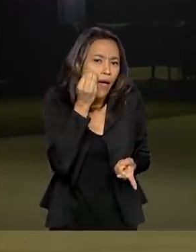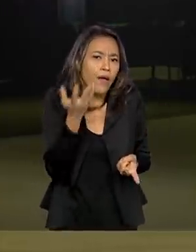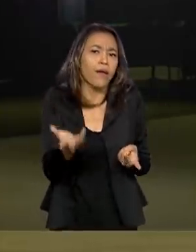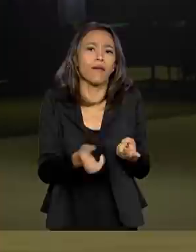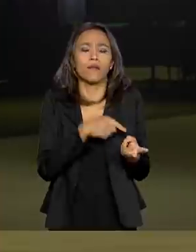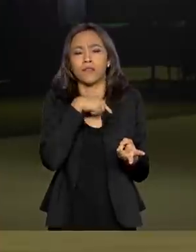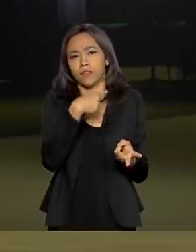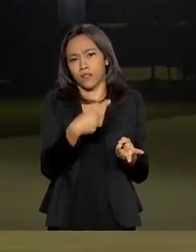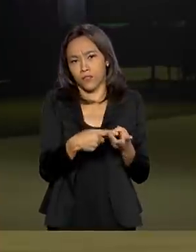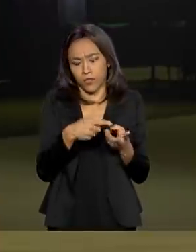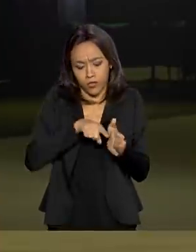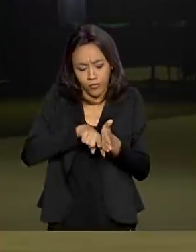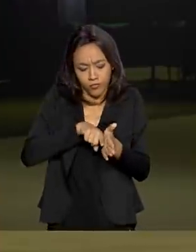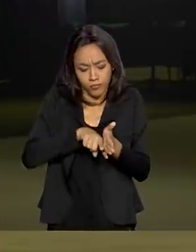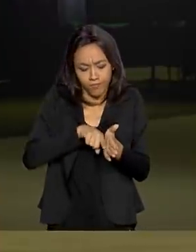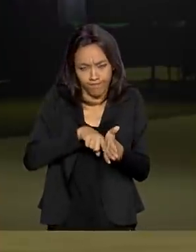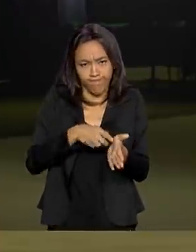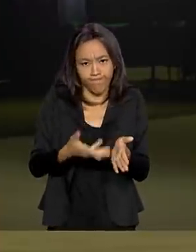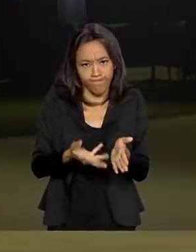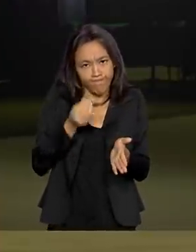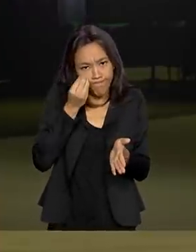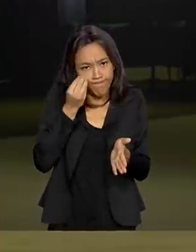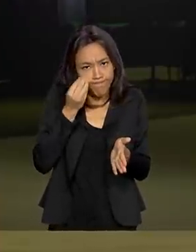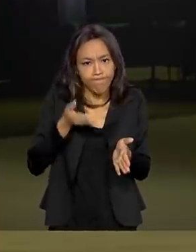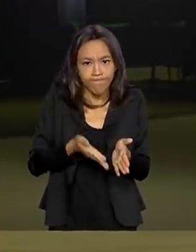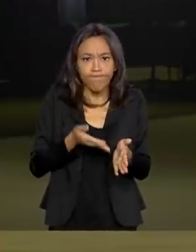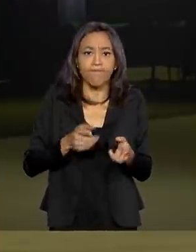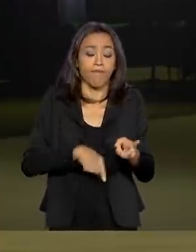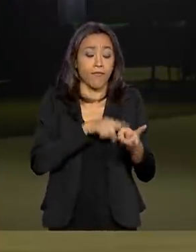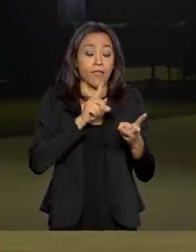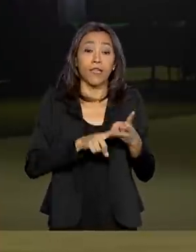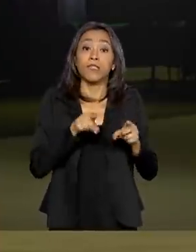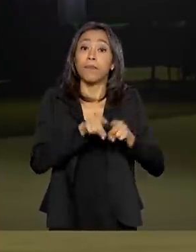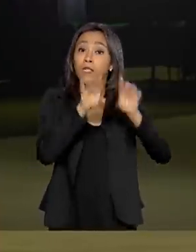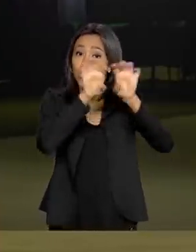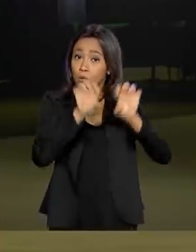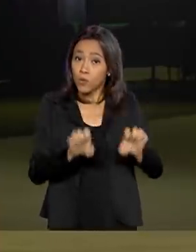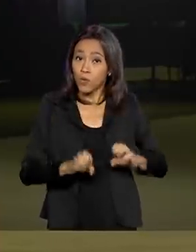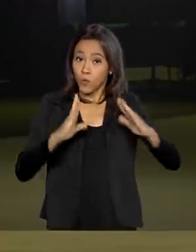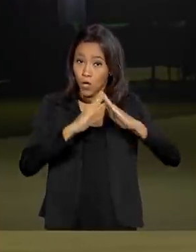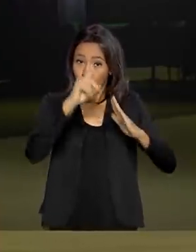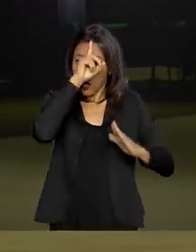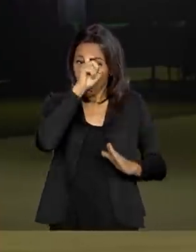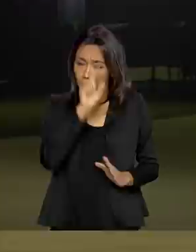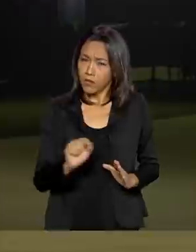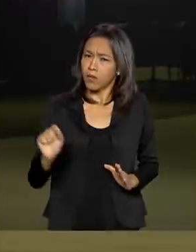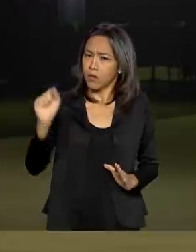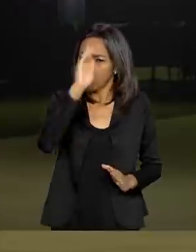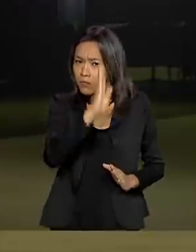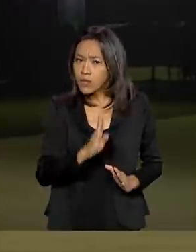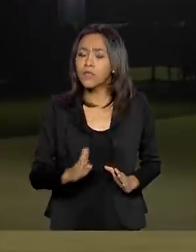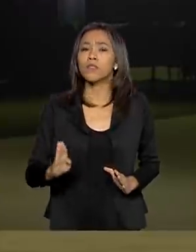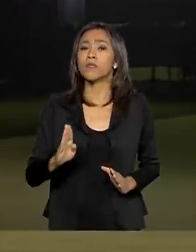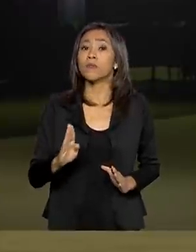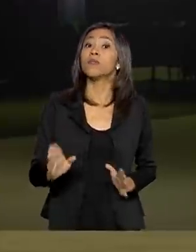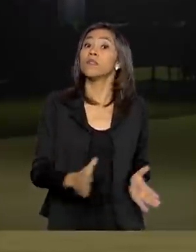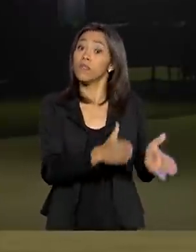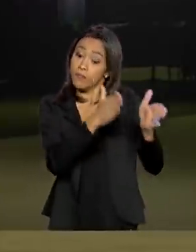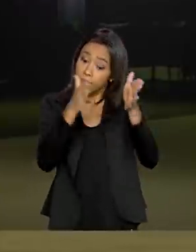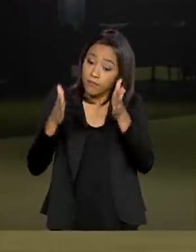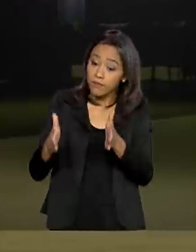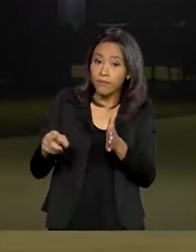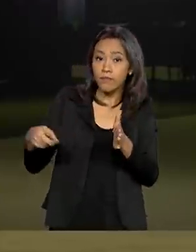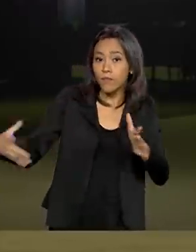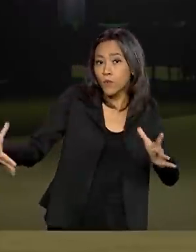passando pela estruturação da estrutura hospitalar do Brasil e, com isso,